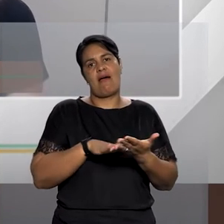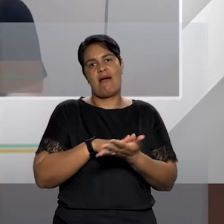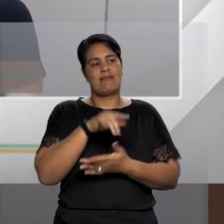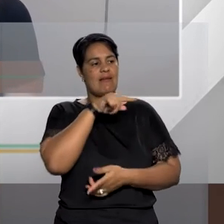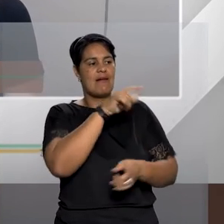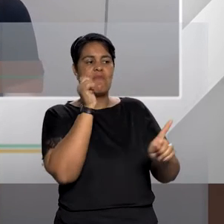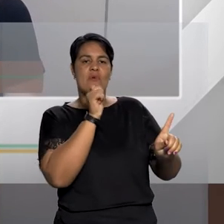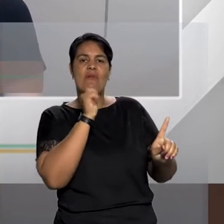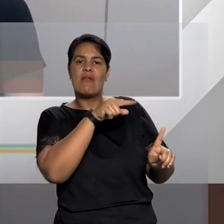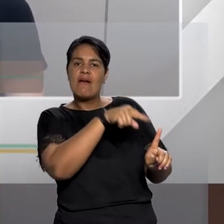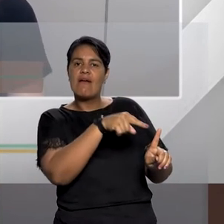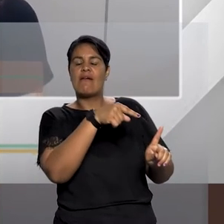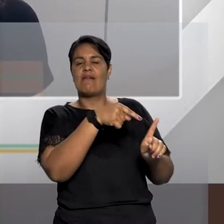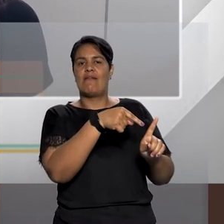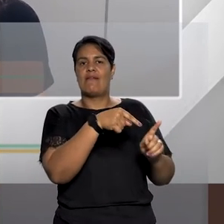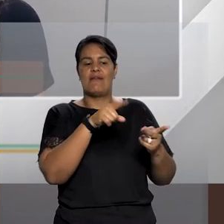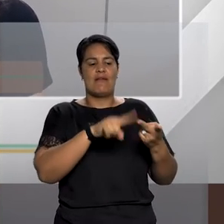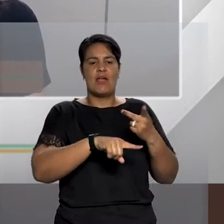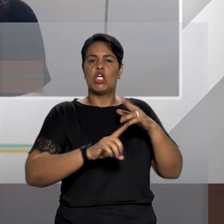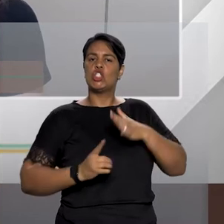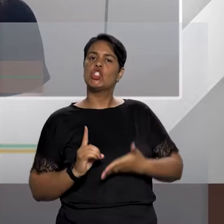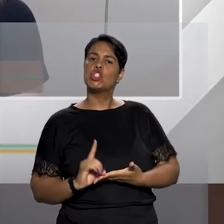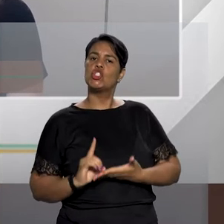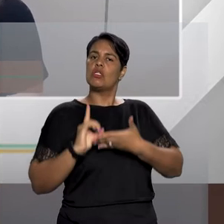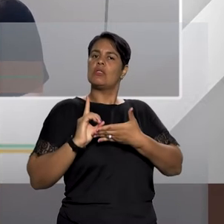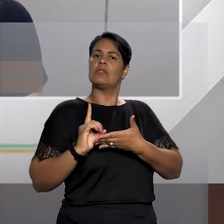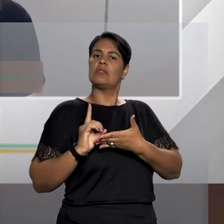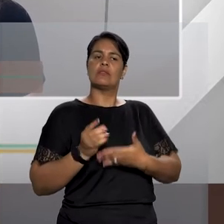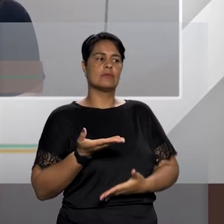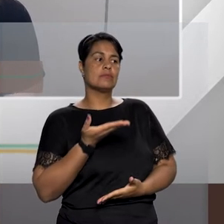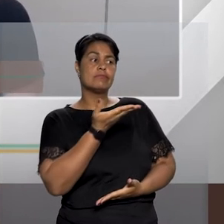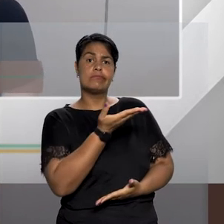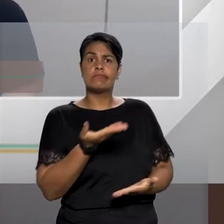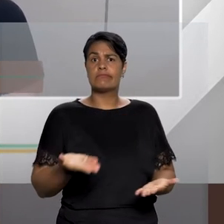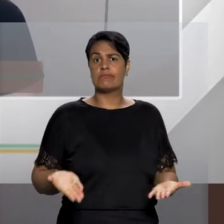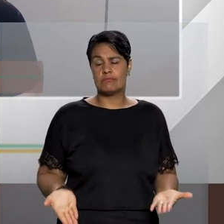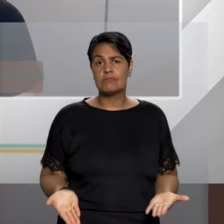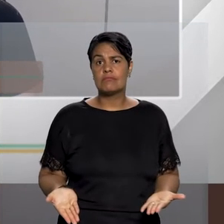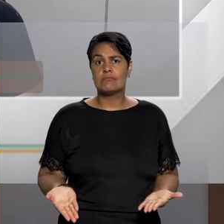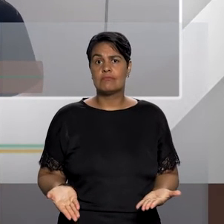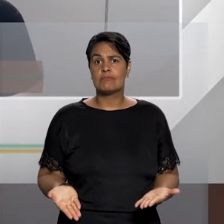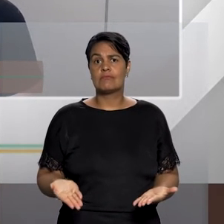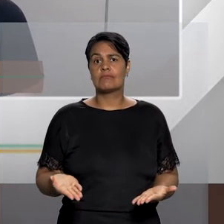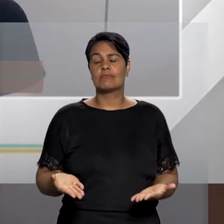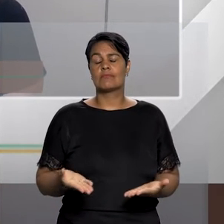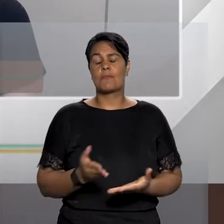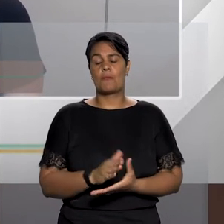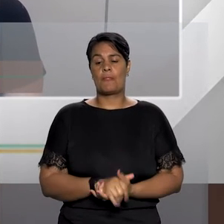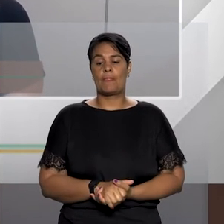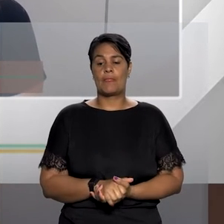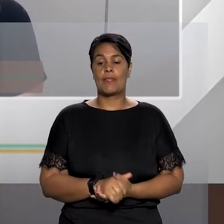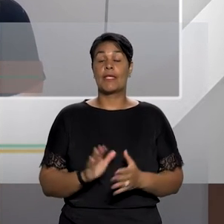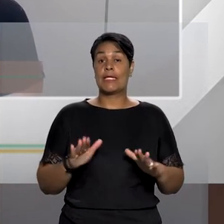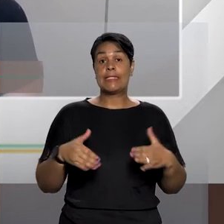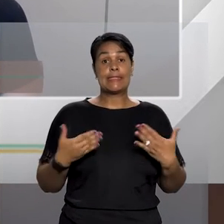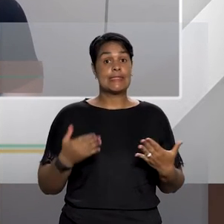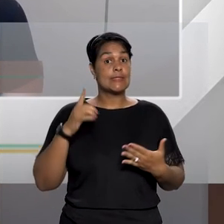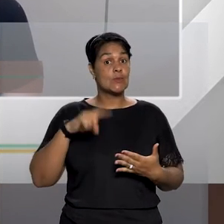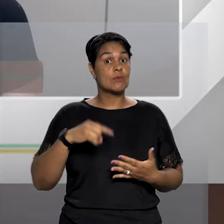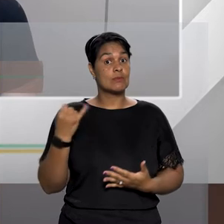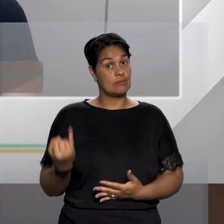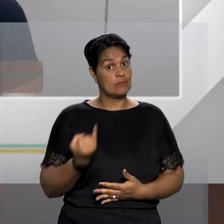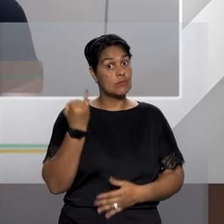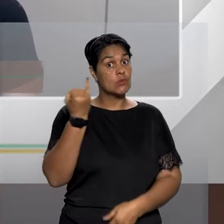existência desse feminino, da própria dignidade inerente à condição humana. Então é importante que